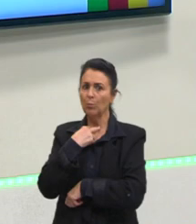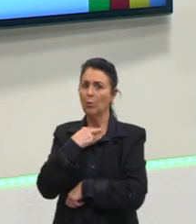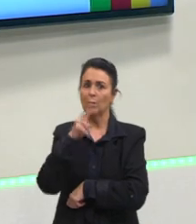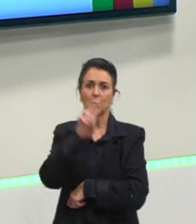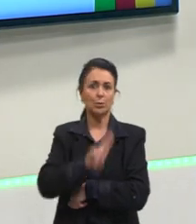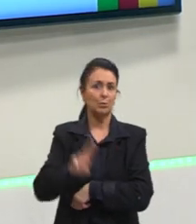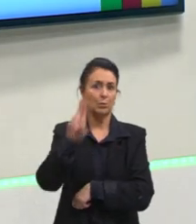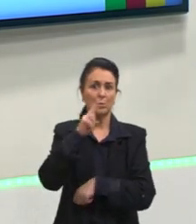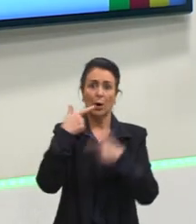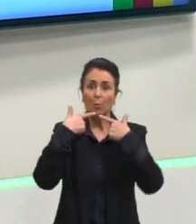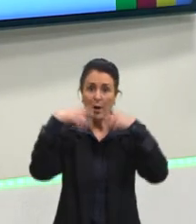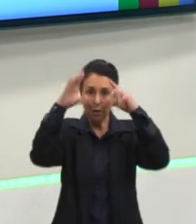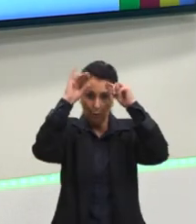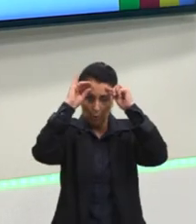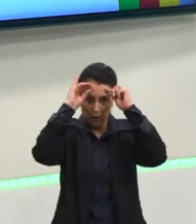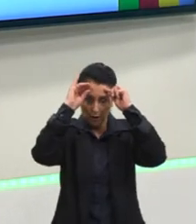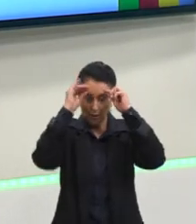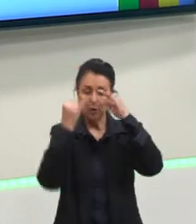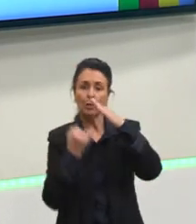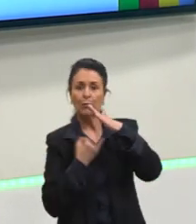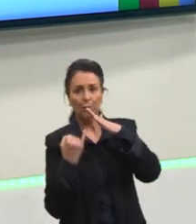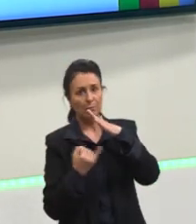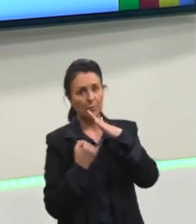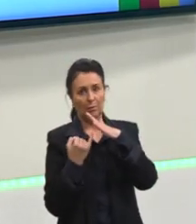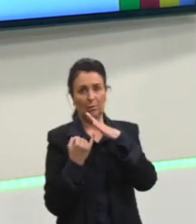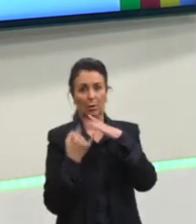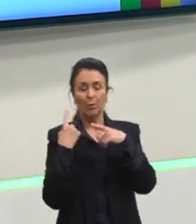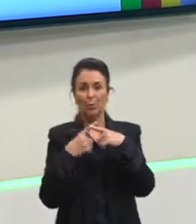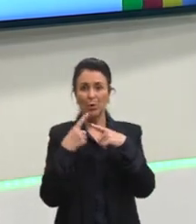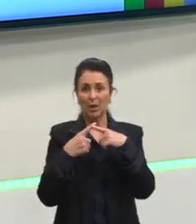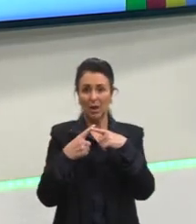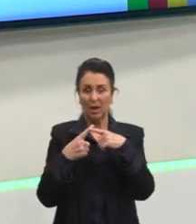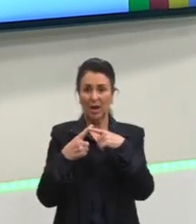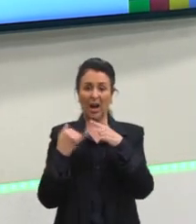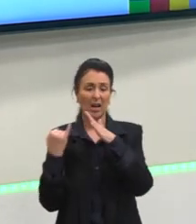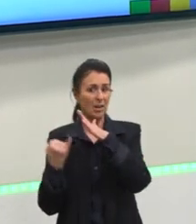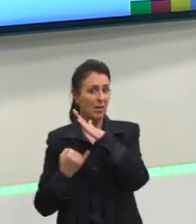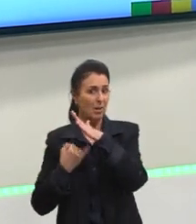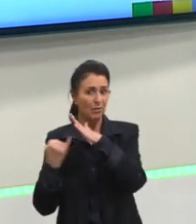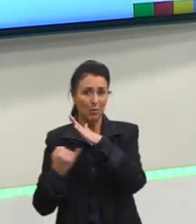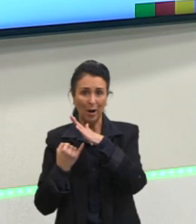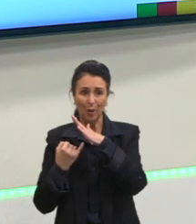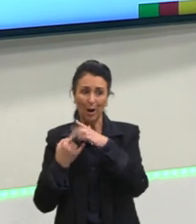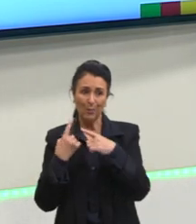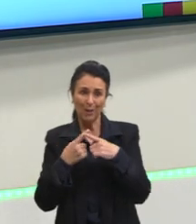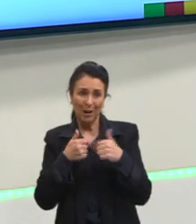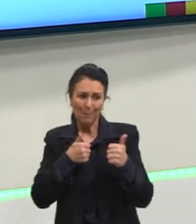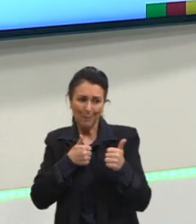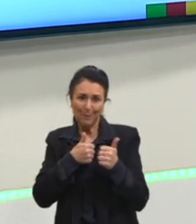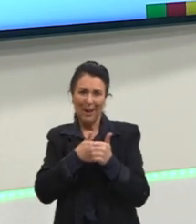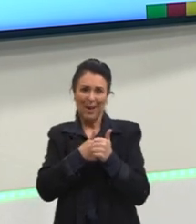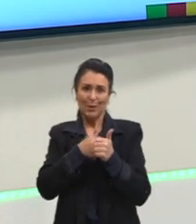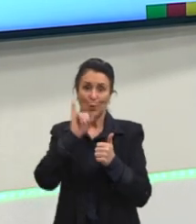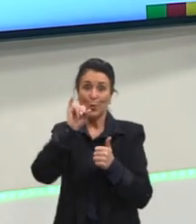a linguagem informal com ele, porque a linguagem informal significa intimidade, significa